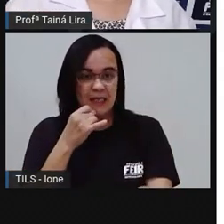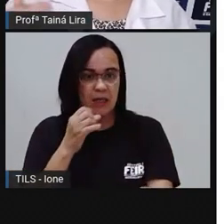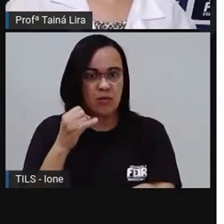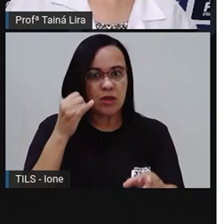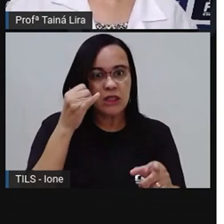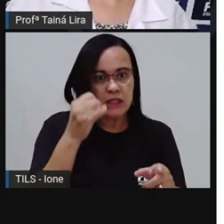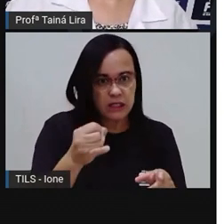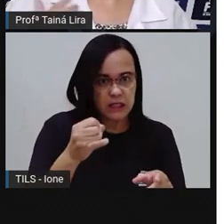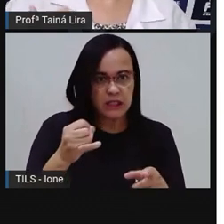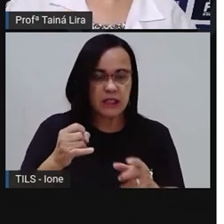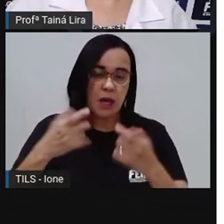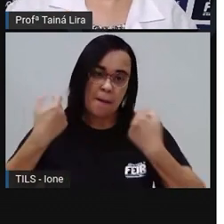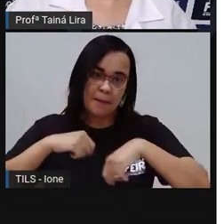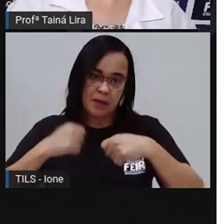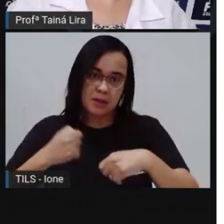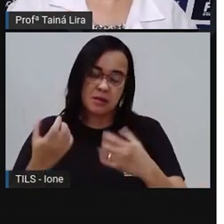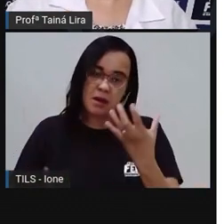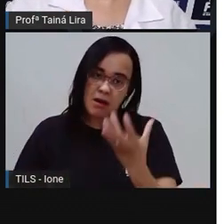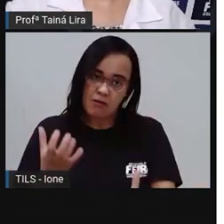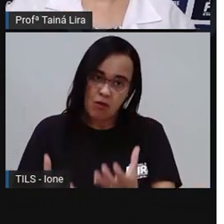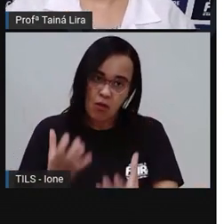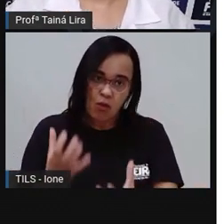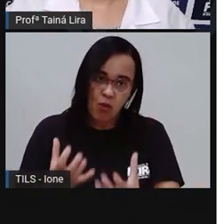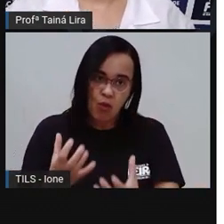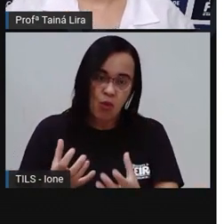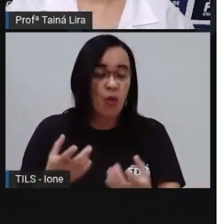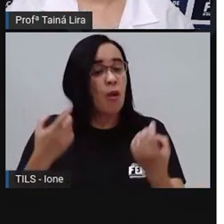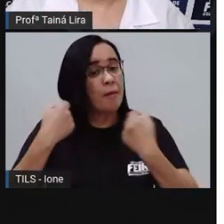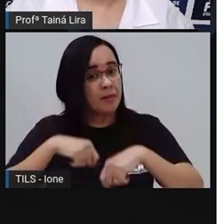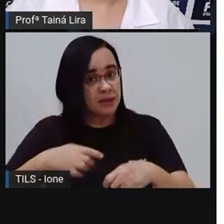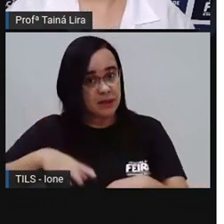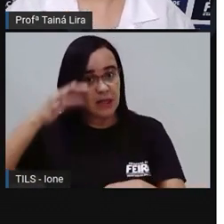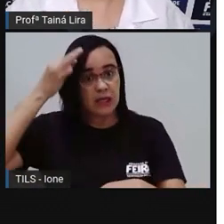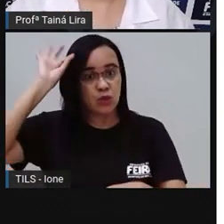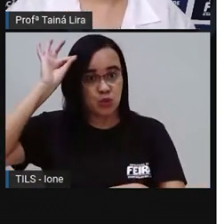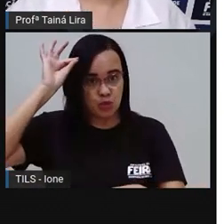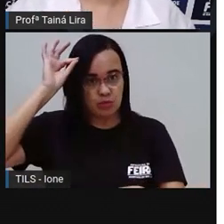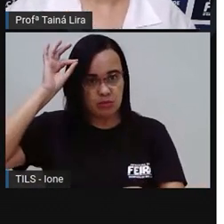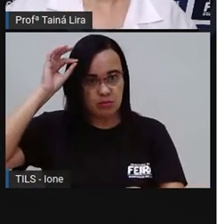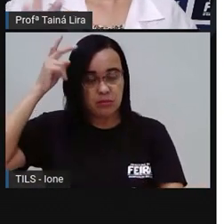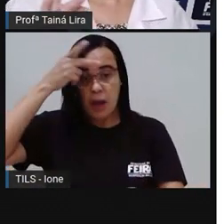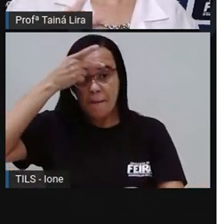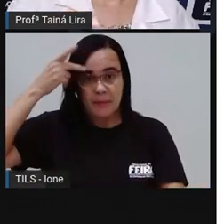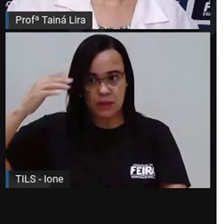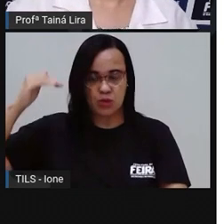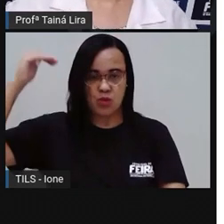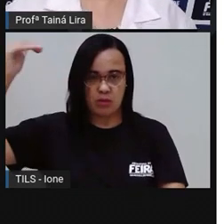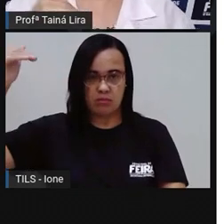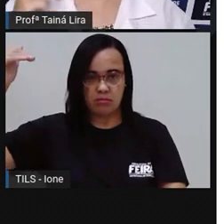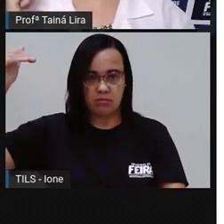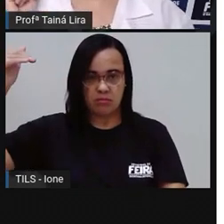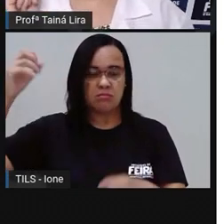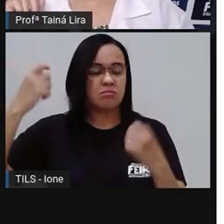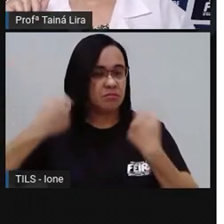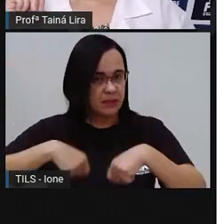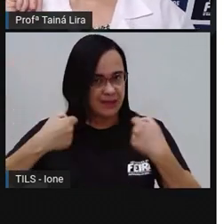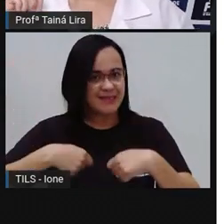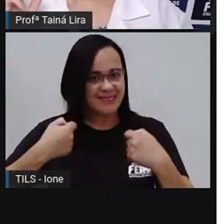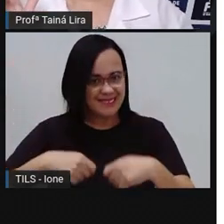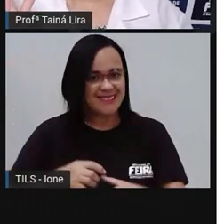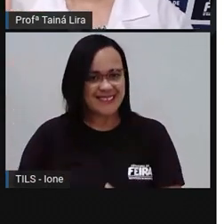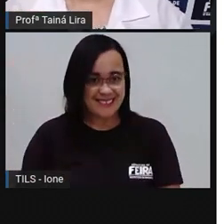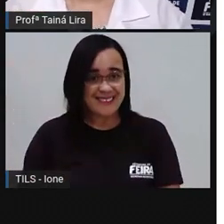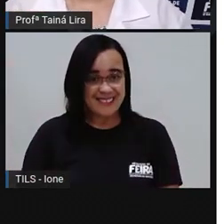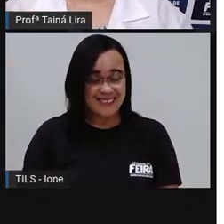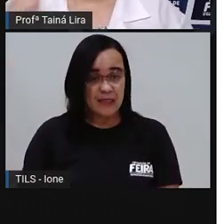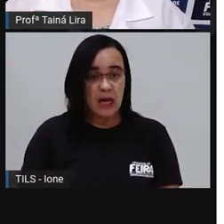Criança não pode mexer com fogo Então tem que ter um adulto ali pra mexer Não é verdade? Se for precisar ali Ó É